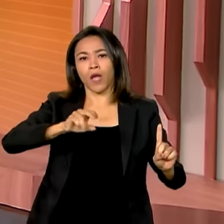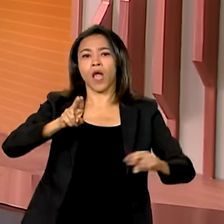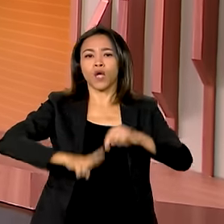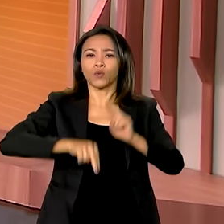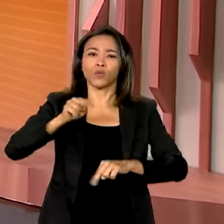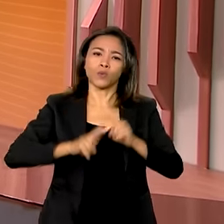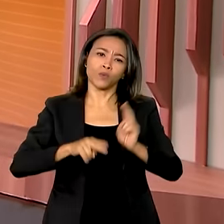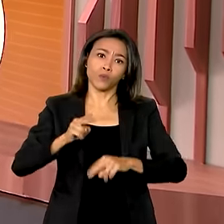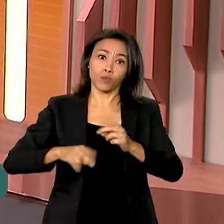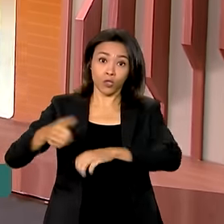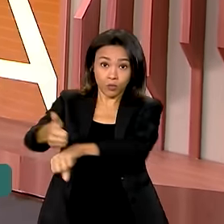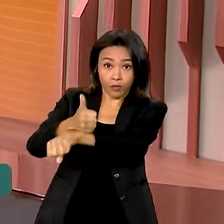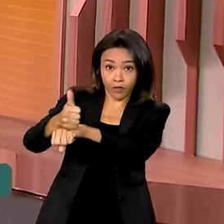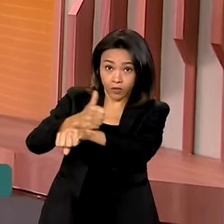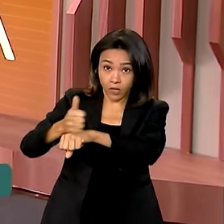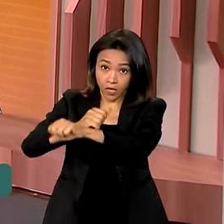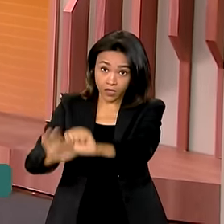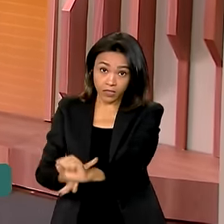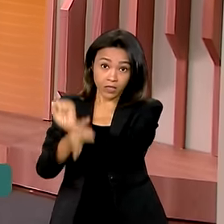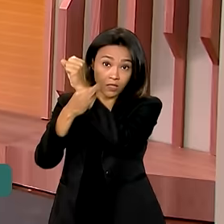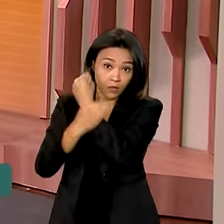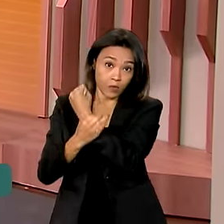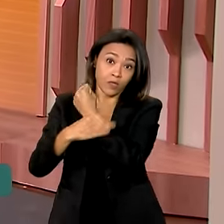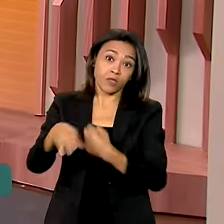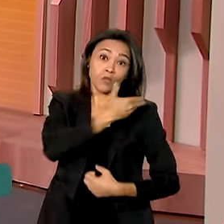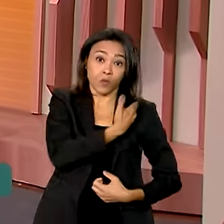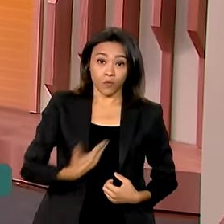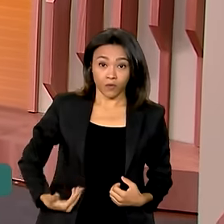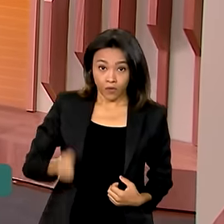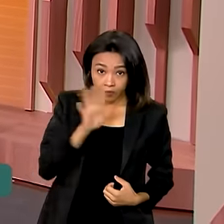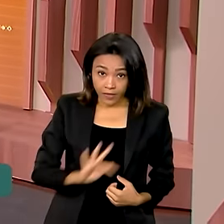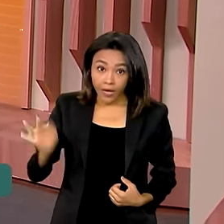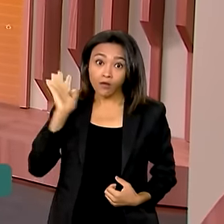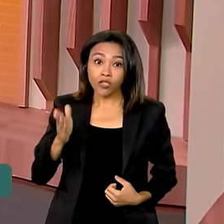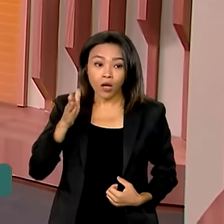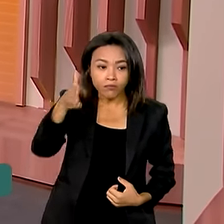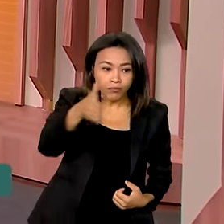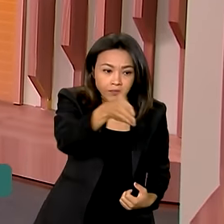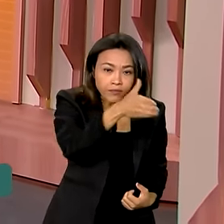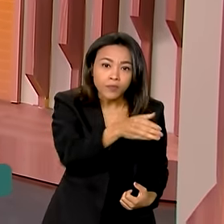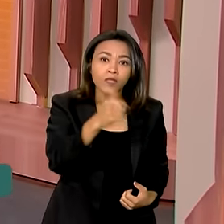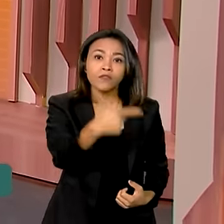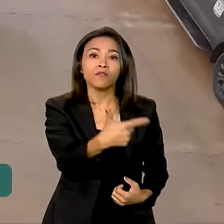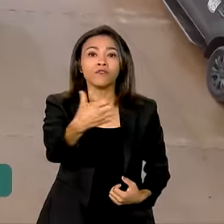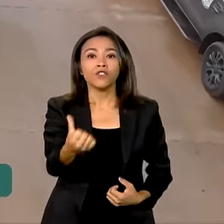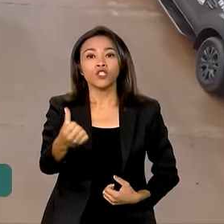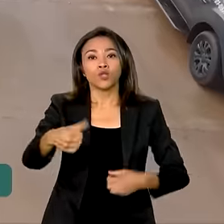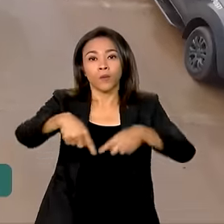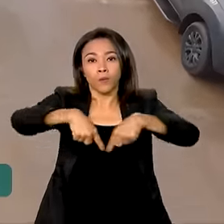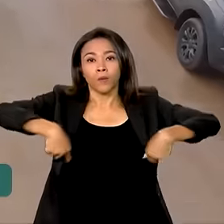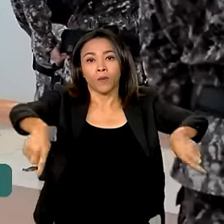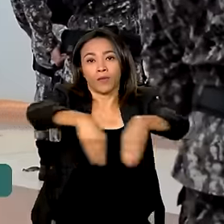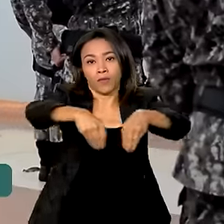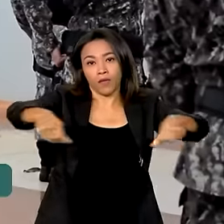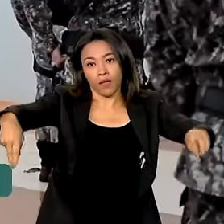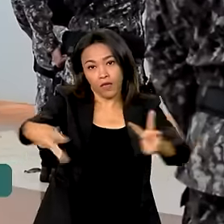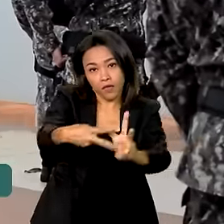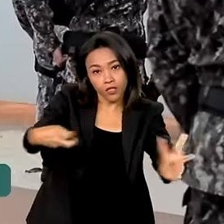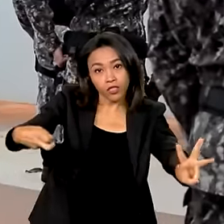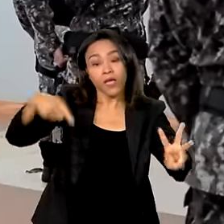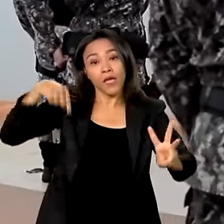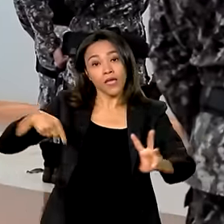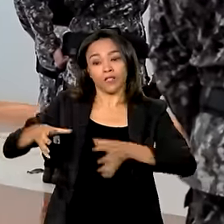Segurança Pública fez operações de fiscalização em 21 terras indígenas de 9 estados. O efetivo militar